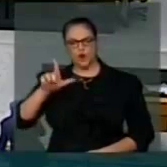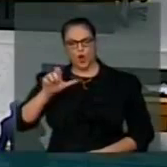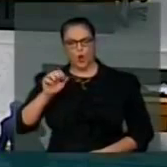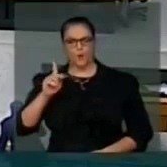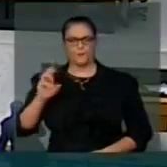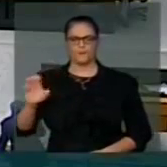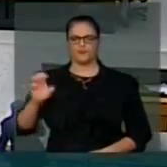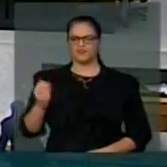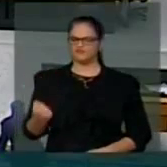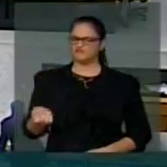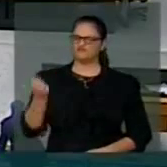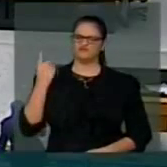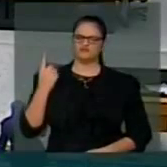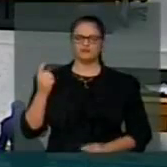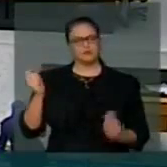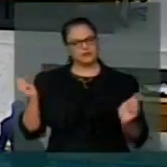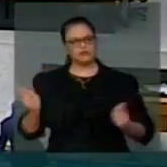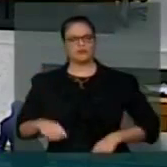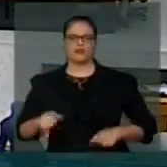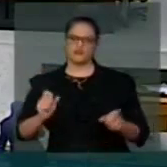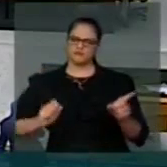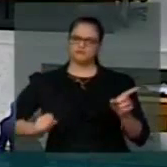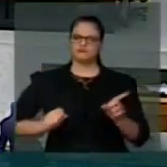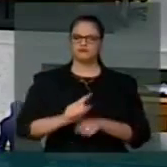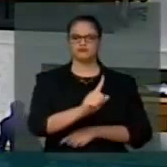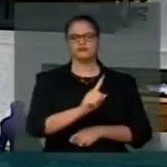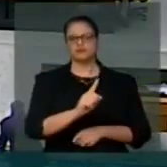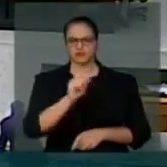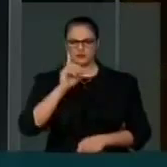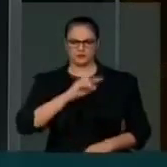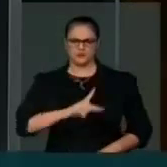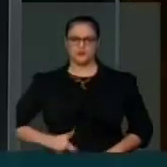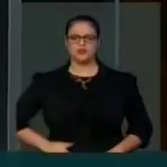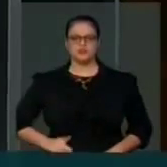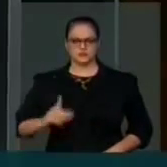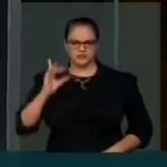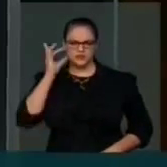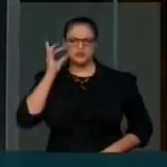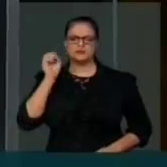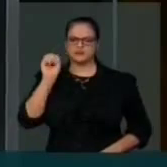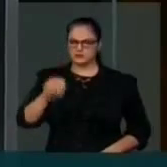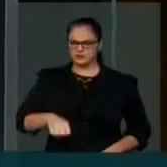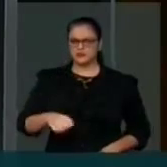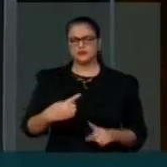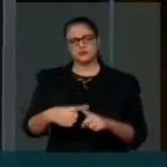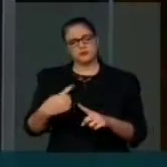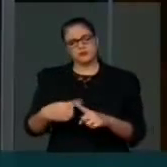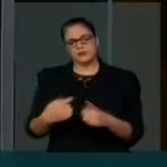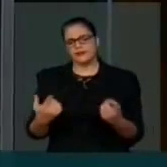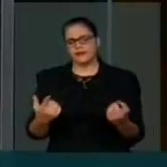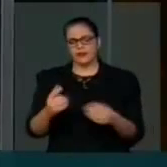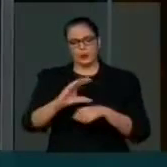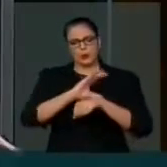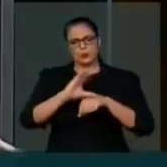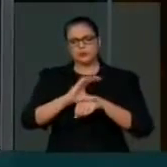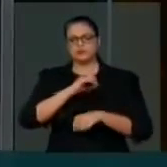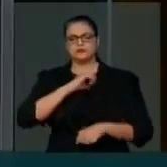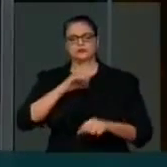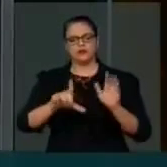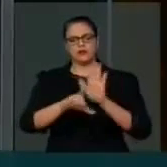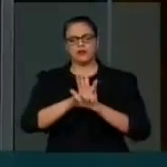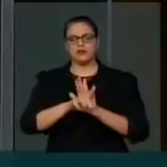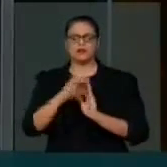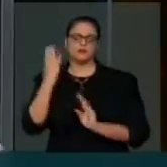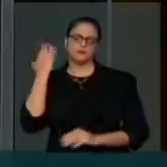estranho isso. Constitucionalmente é possível o impeachment. Tanto é que, quando o Fernando Henrique era presidente, o Genuíno e outros